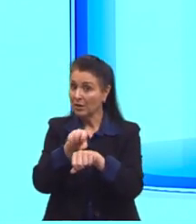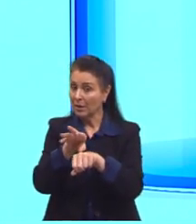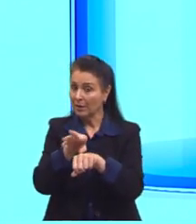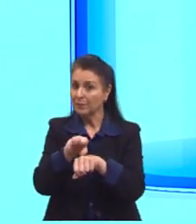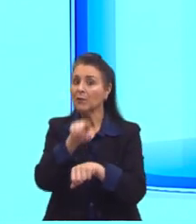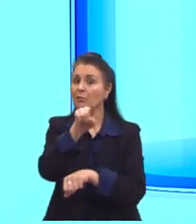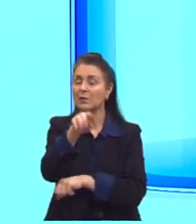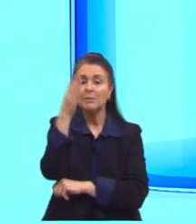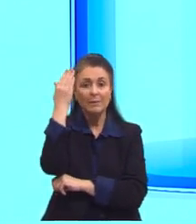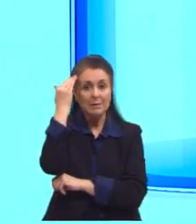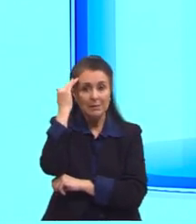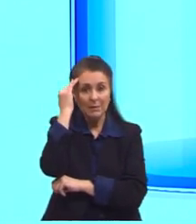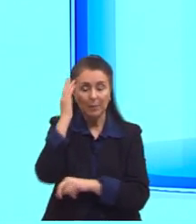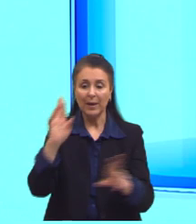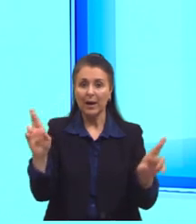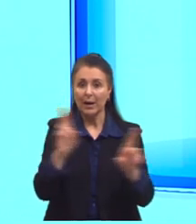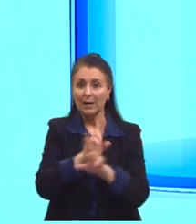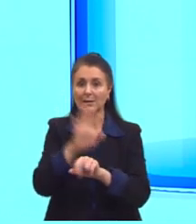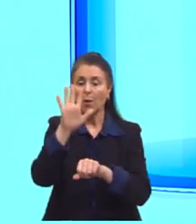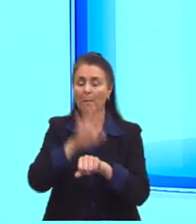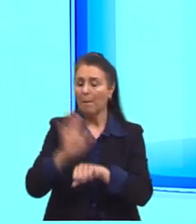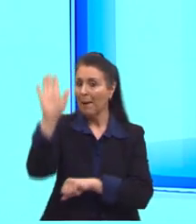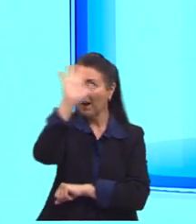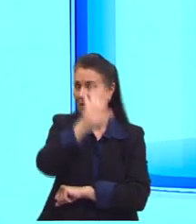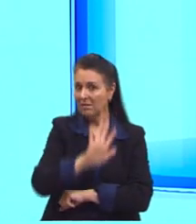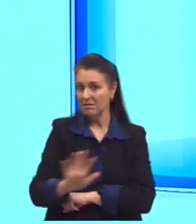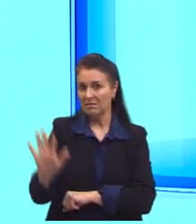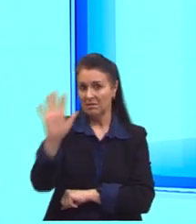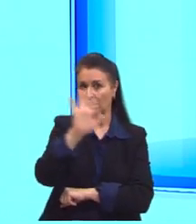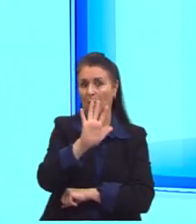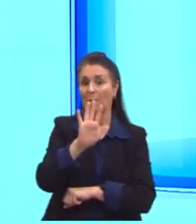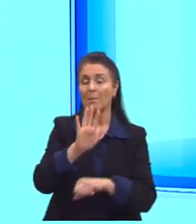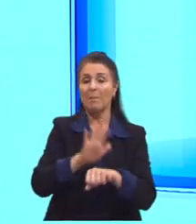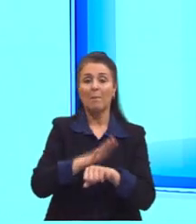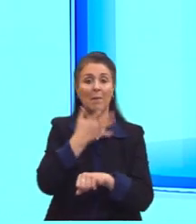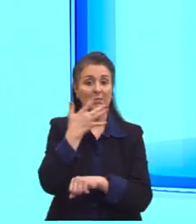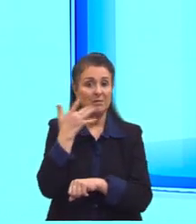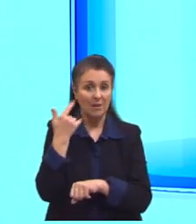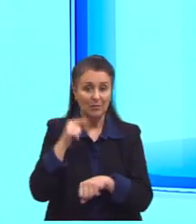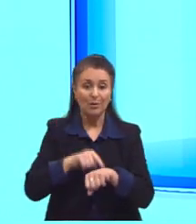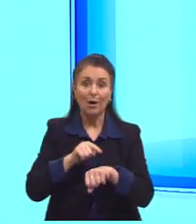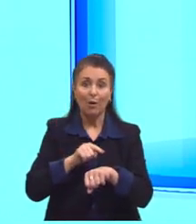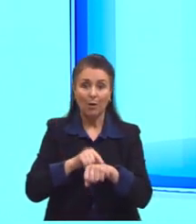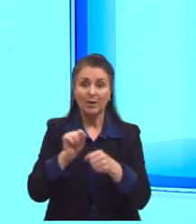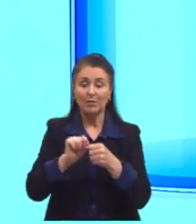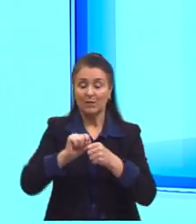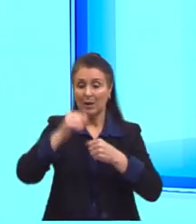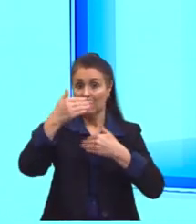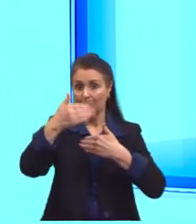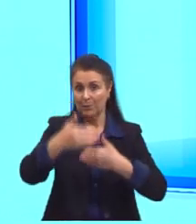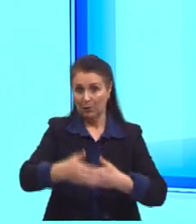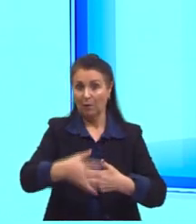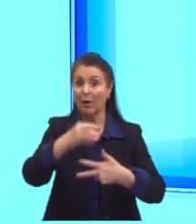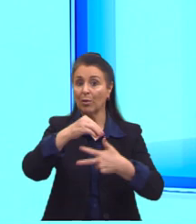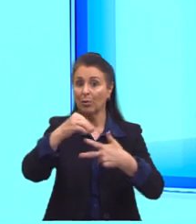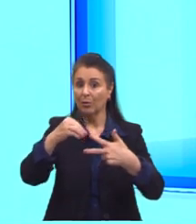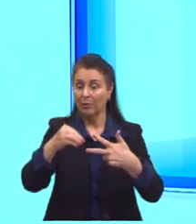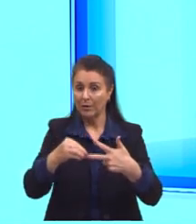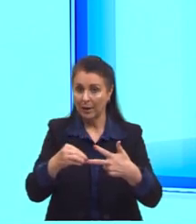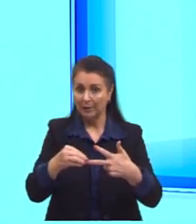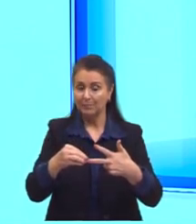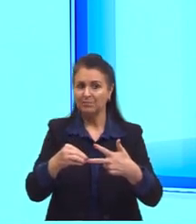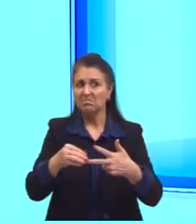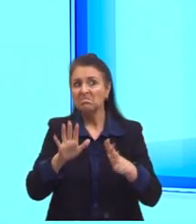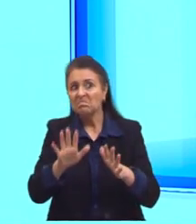saberem a relação mais geral às vezes isso facilita na hora do Enem e muitas vezes ele acaba